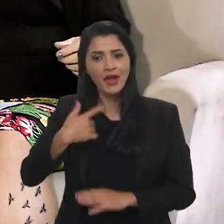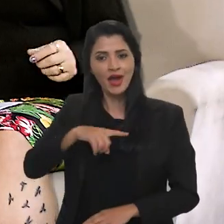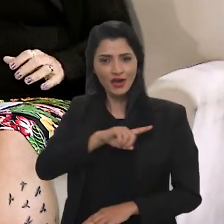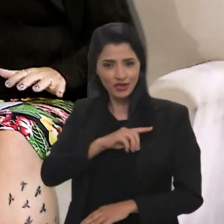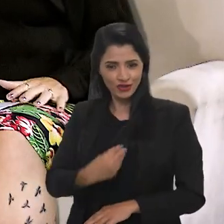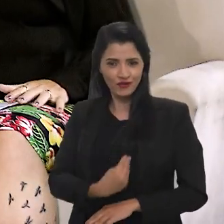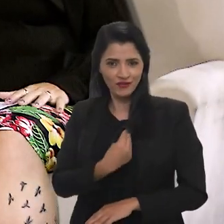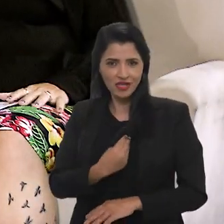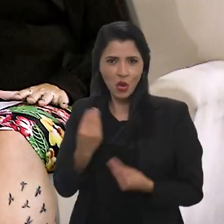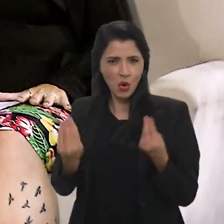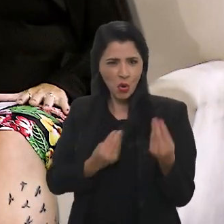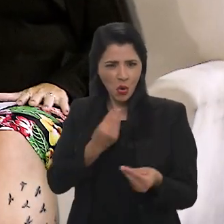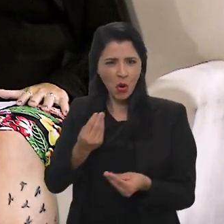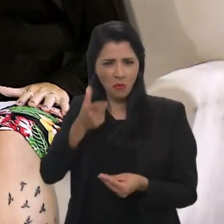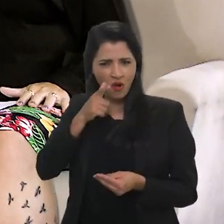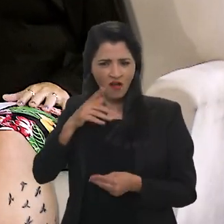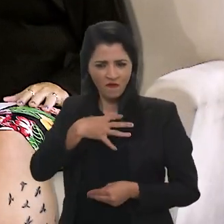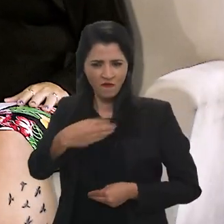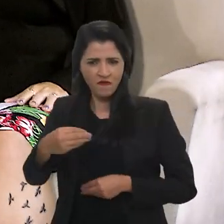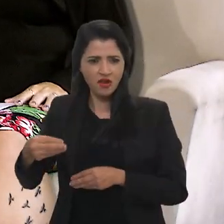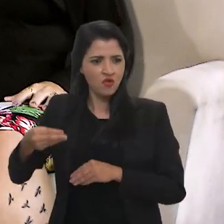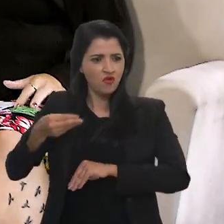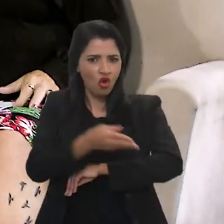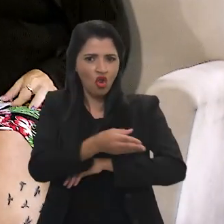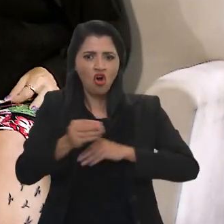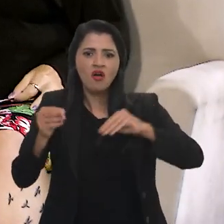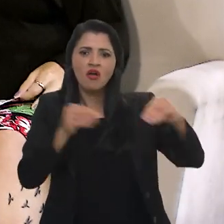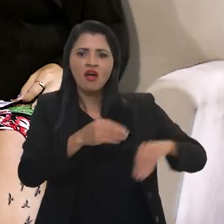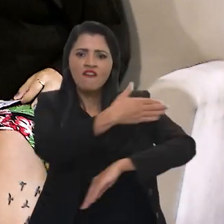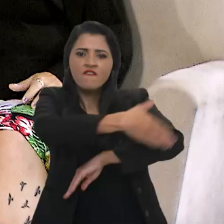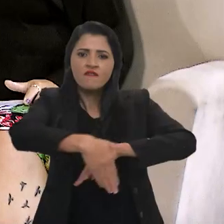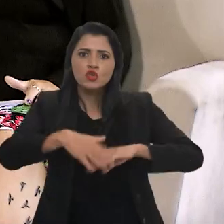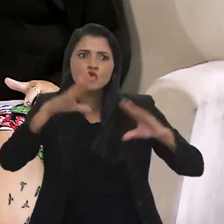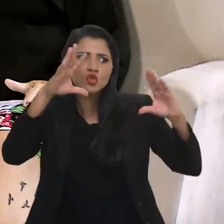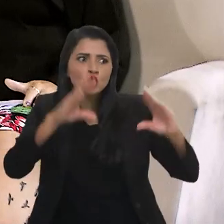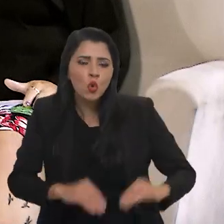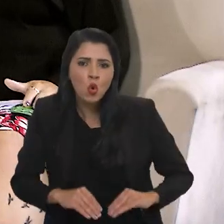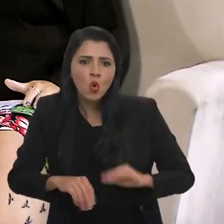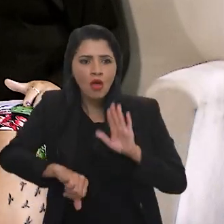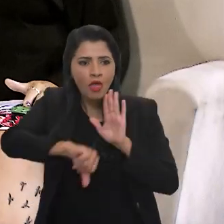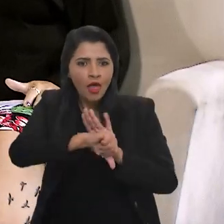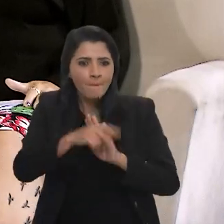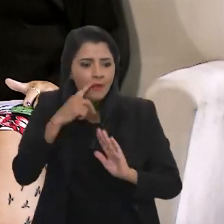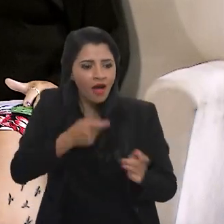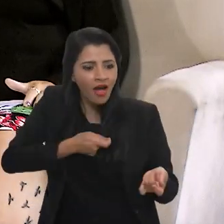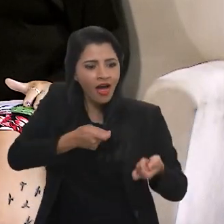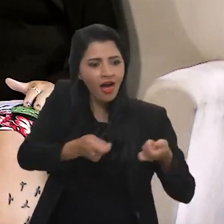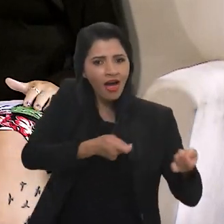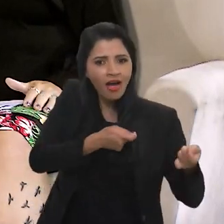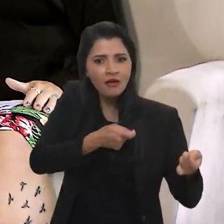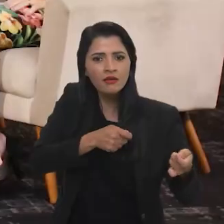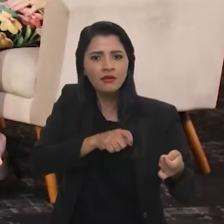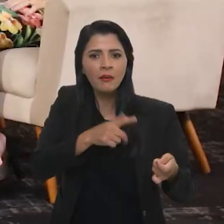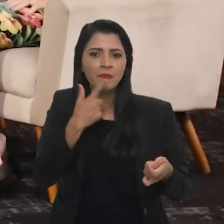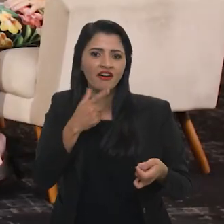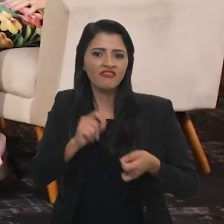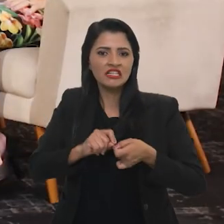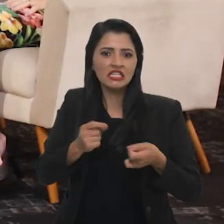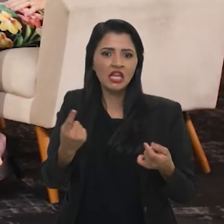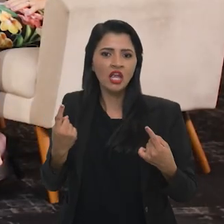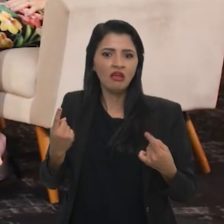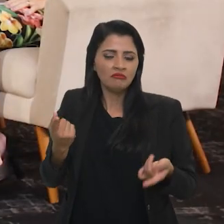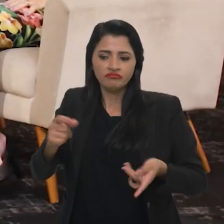nós na vida real, não pegamos nossos filhos e deixamos numa rua escura a mercê de criminosos que possam aliciar para fazer crimes ou que possam